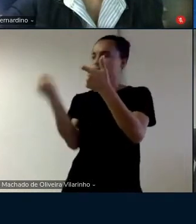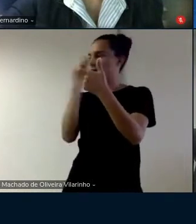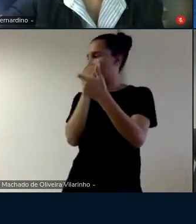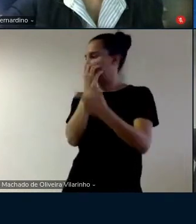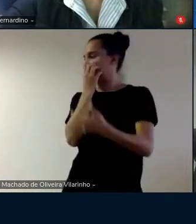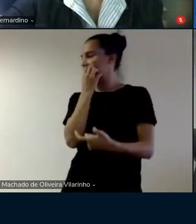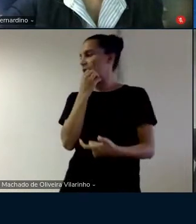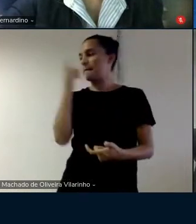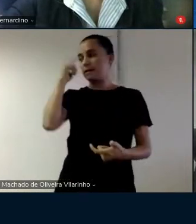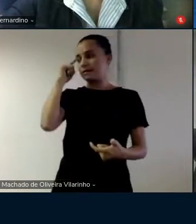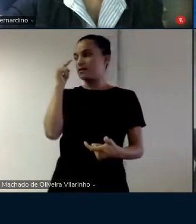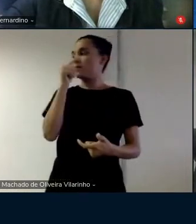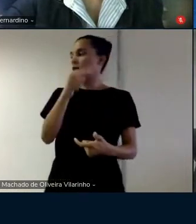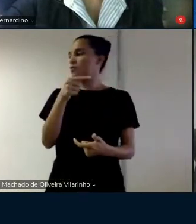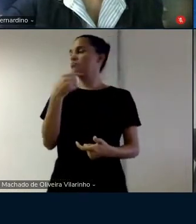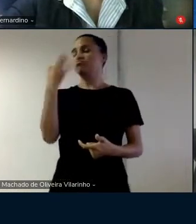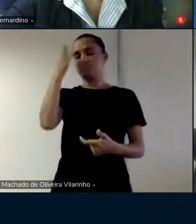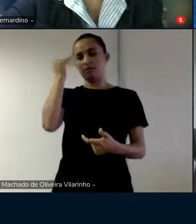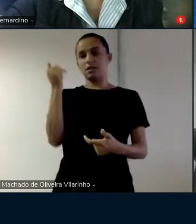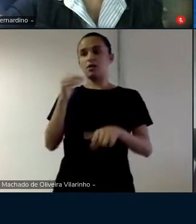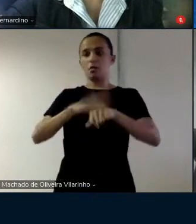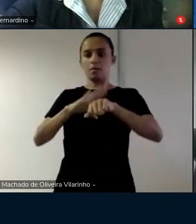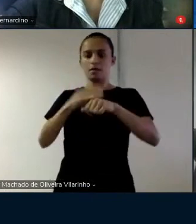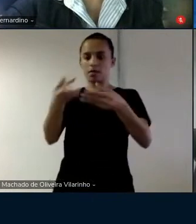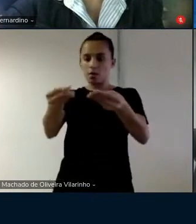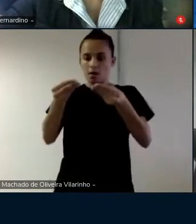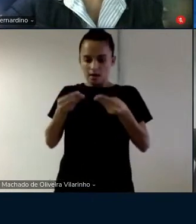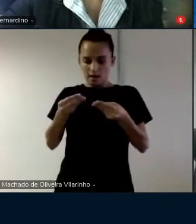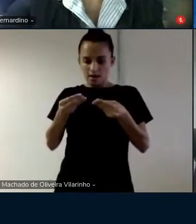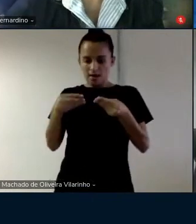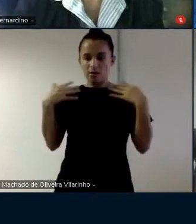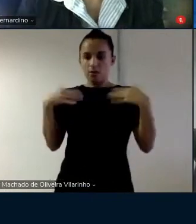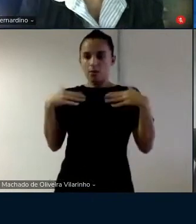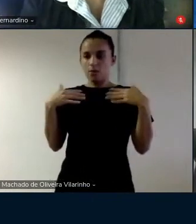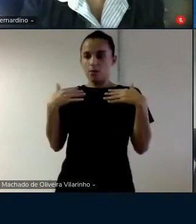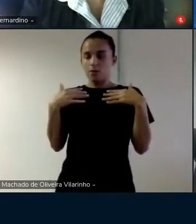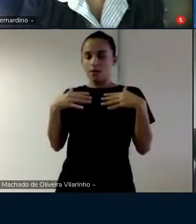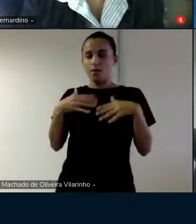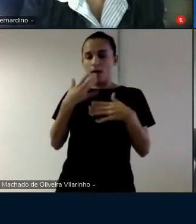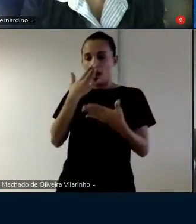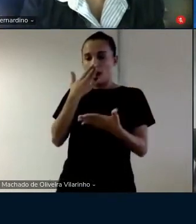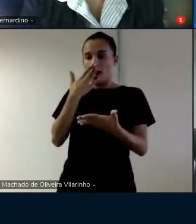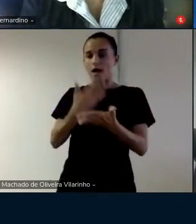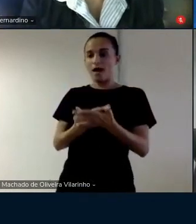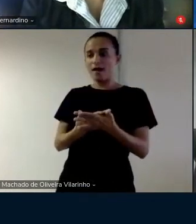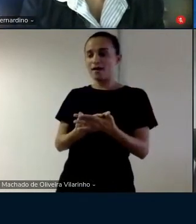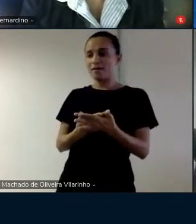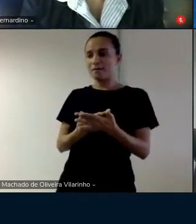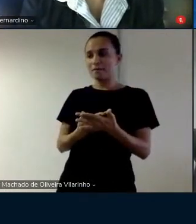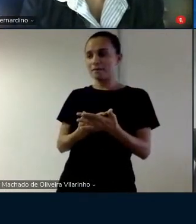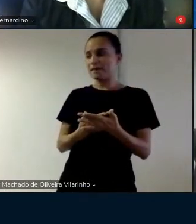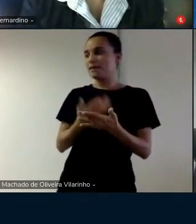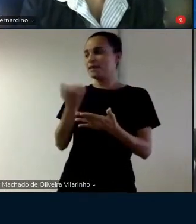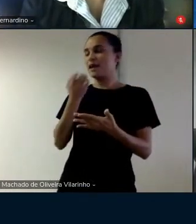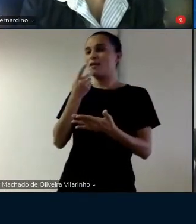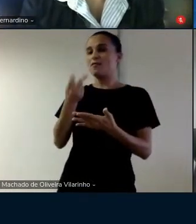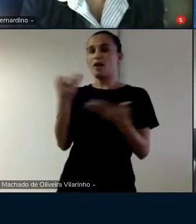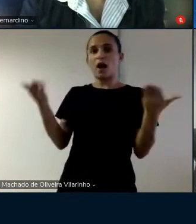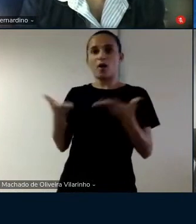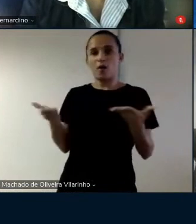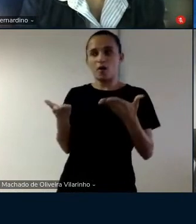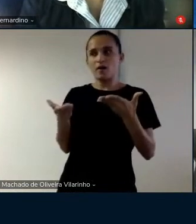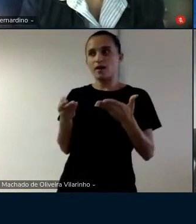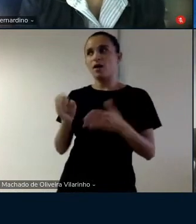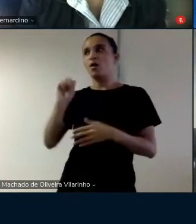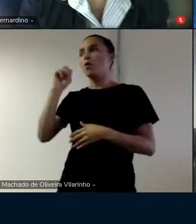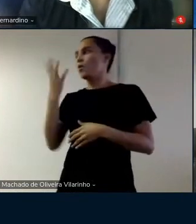termos de manual você sabe que no dia que eu recebi eu fiquei tão doidinha tão encantada que eu liguei para a livrida de você quer que eu fale para você agora